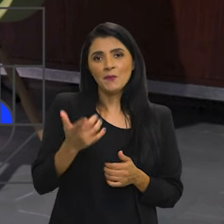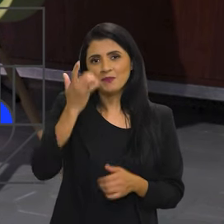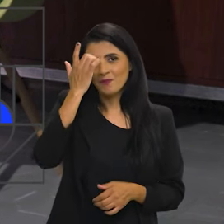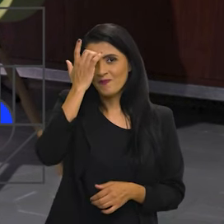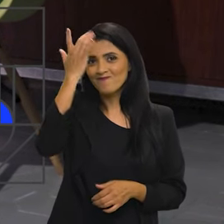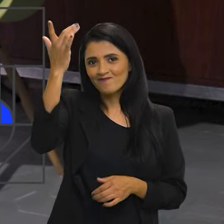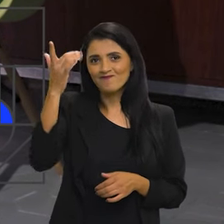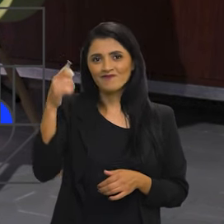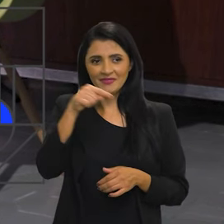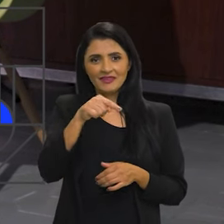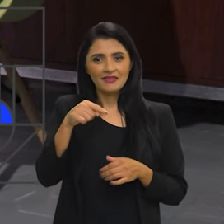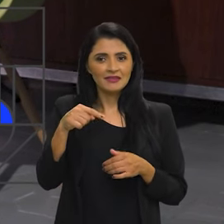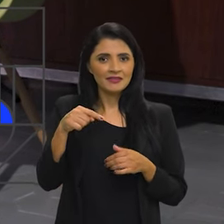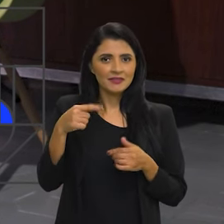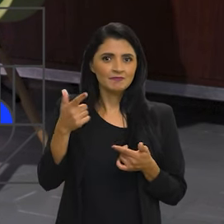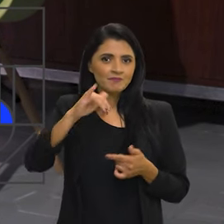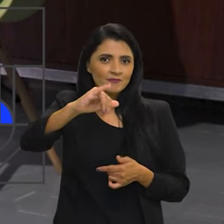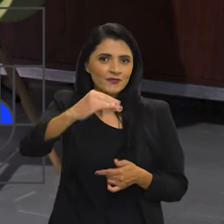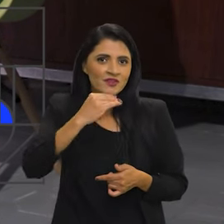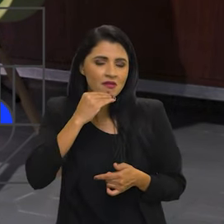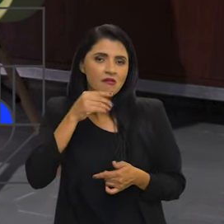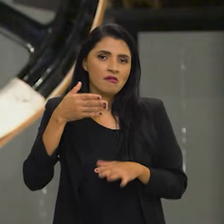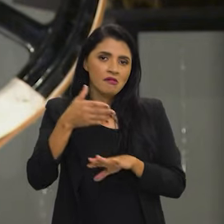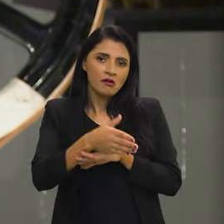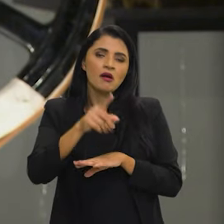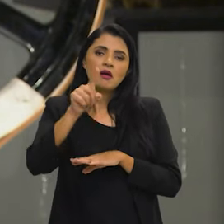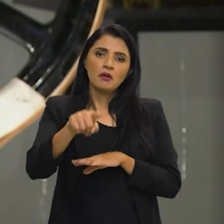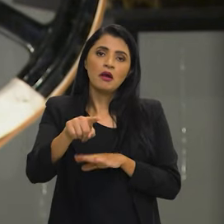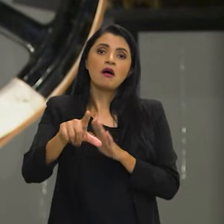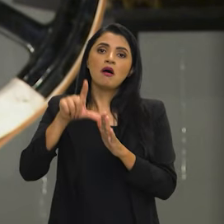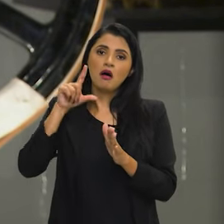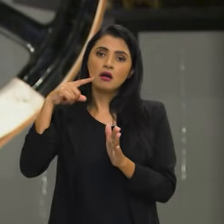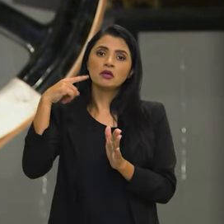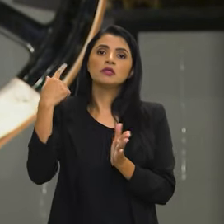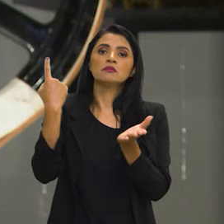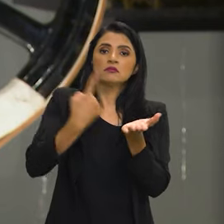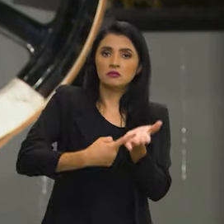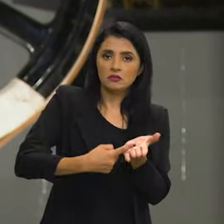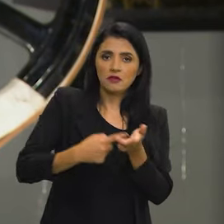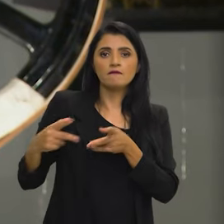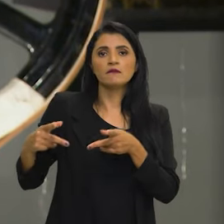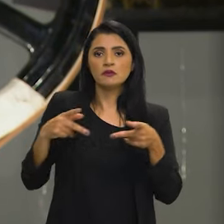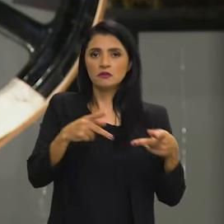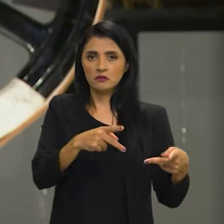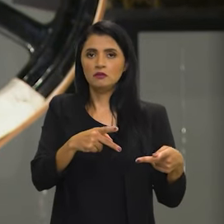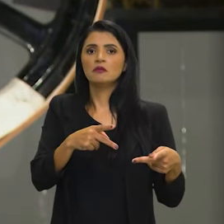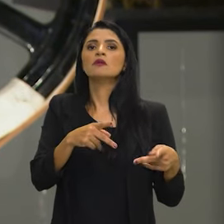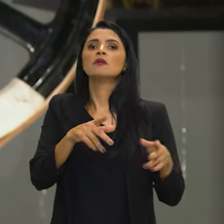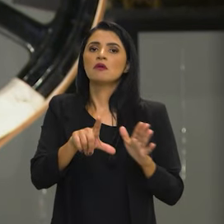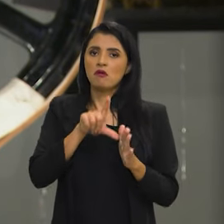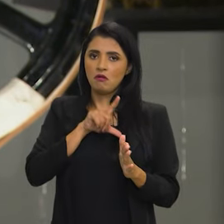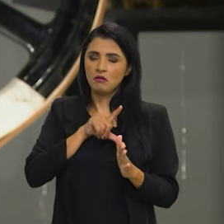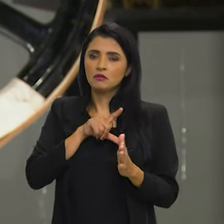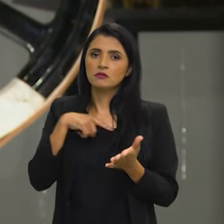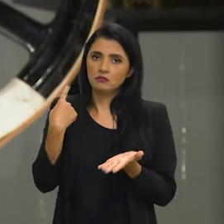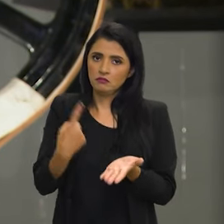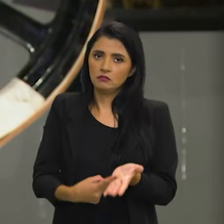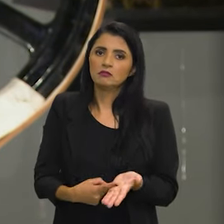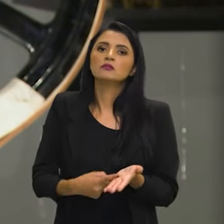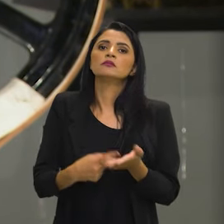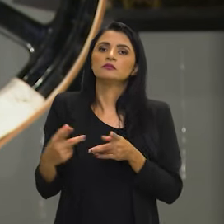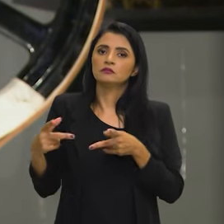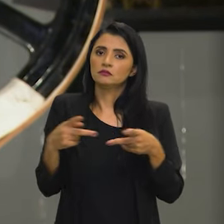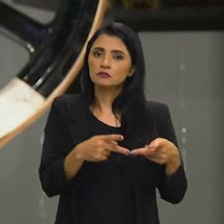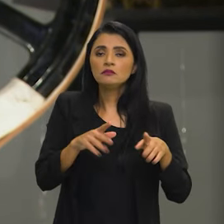Para facilitar esse processo é importante que se agende as visitas previamente.